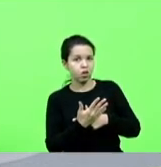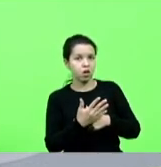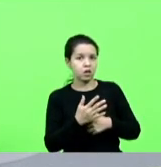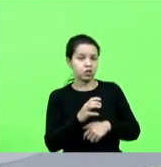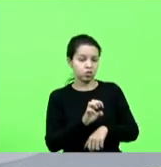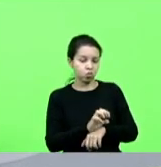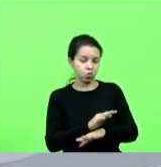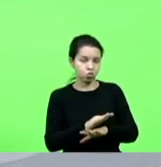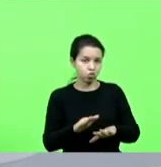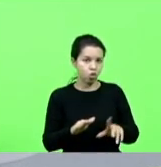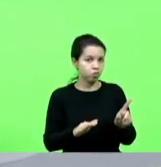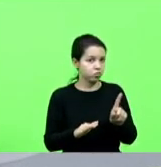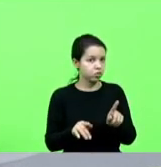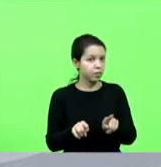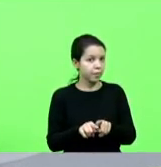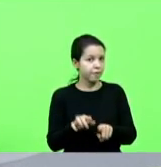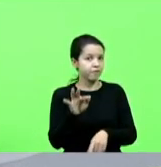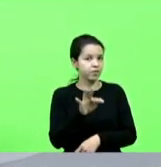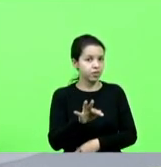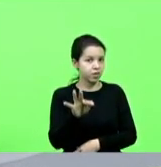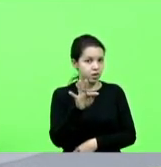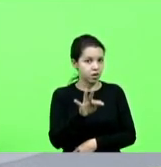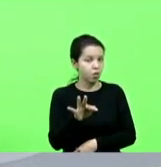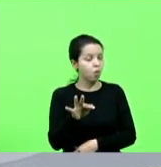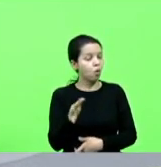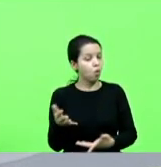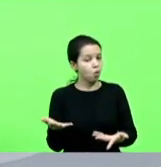também. E é esse o meu tema.